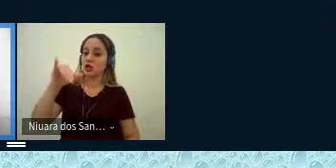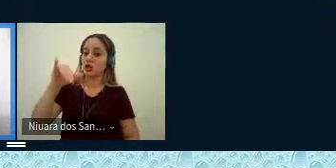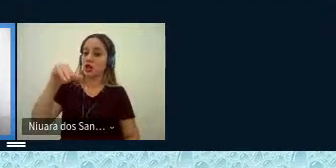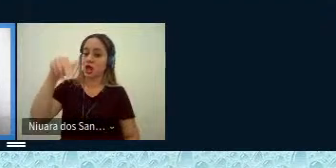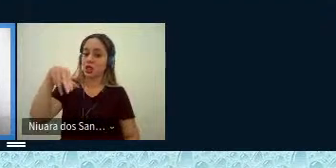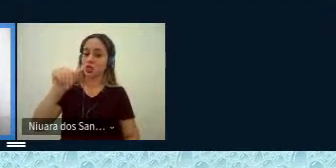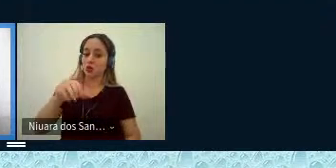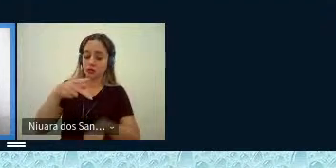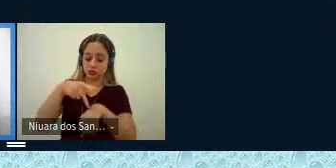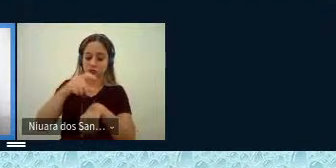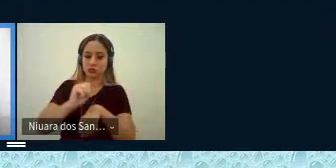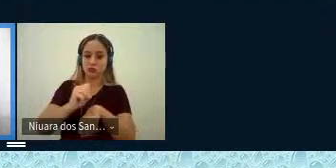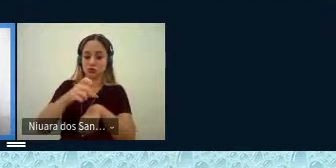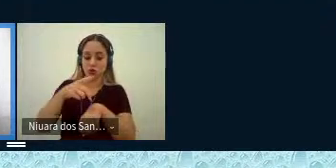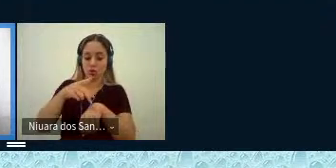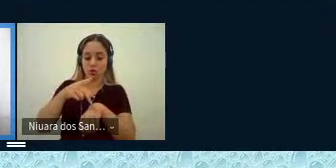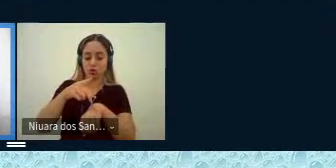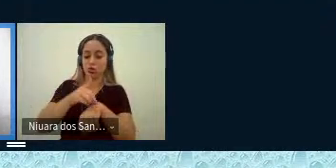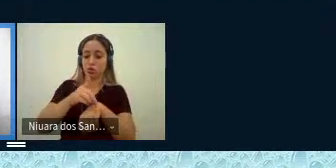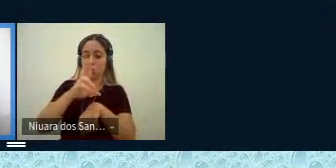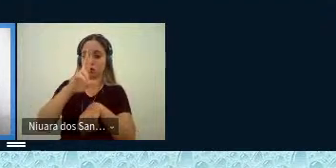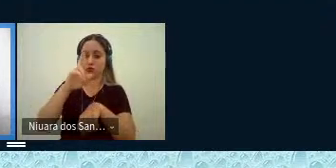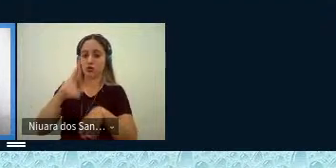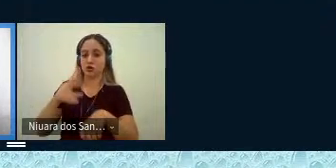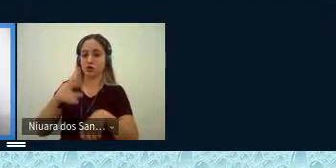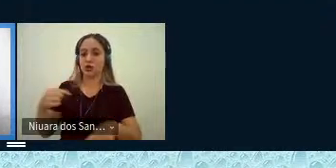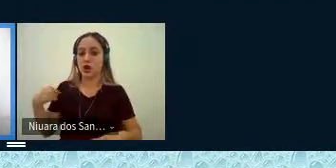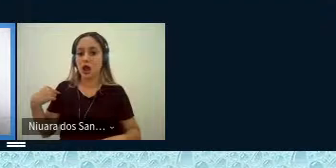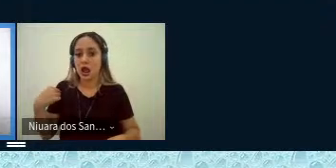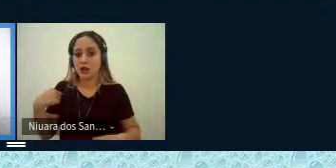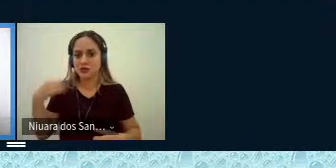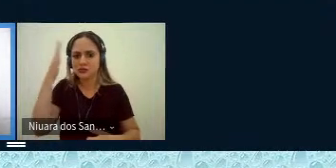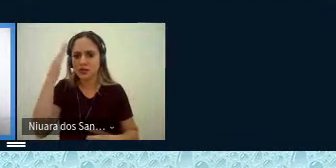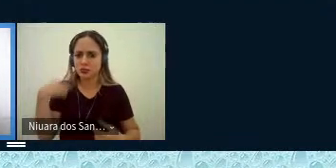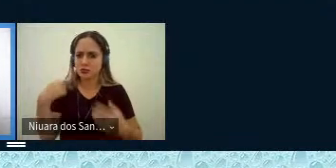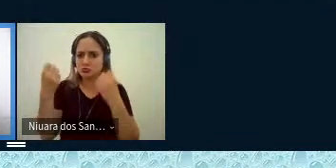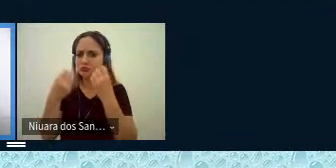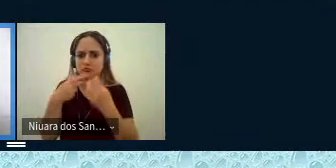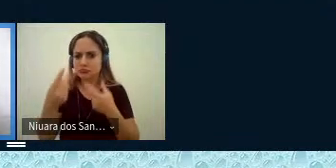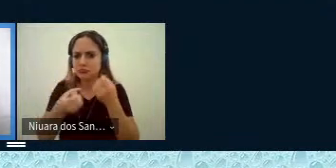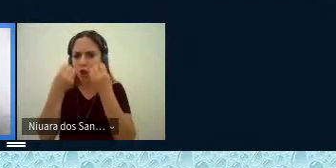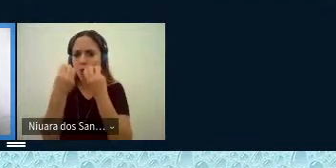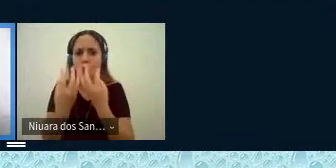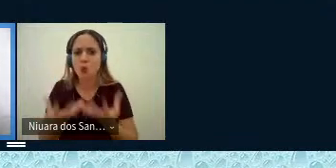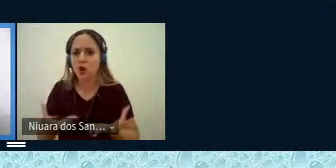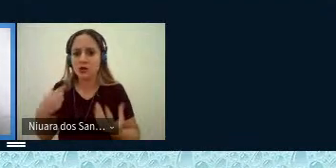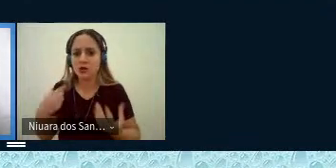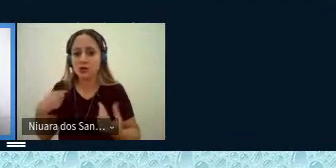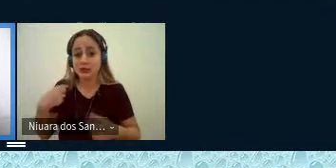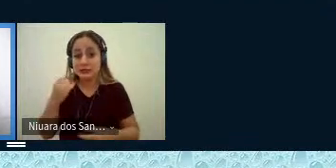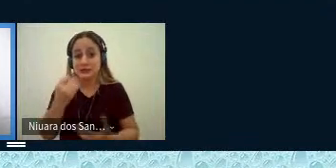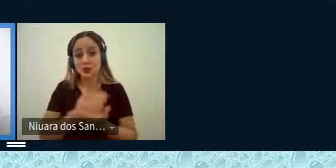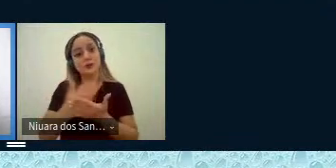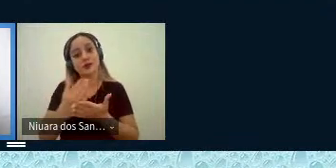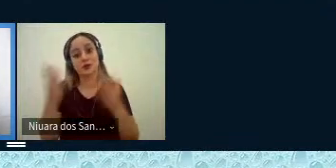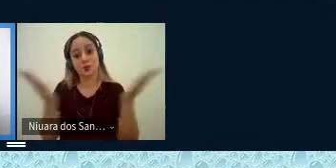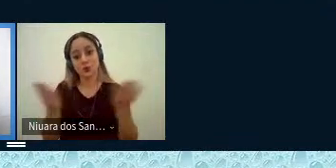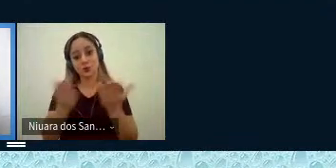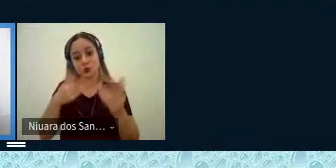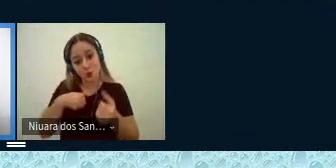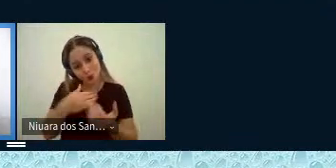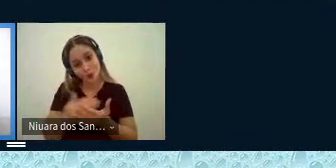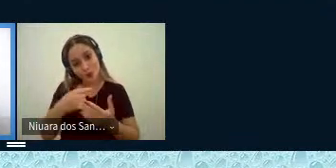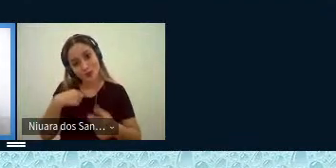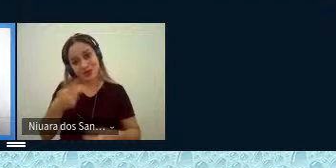me veio a ideia, será que eles sabem o que eu estou falando? Por exemplo, se eu dissesse hoje, no início da minha fala, eu dissesse assim,